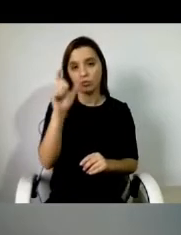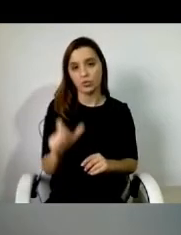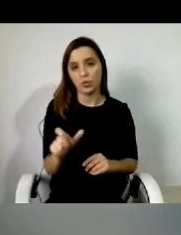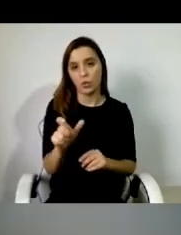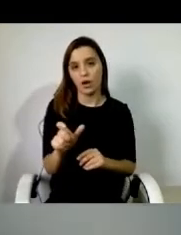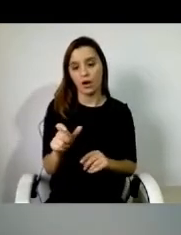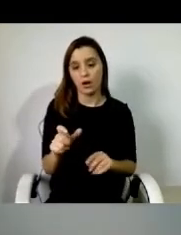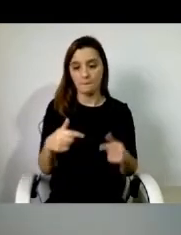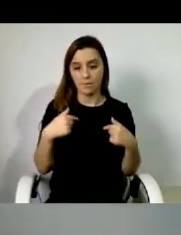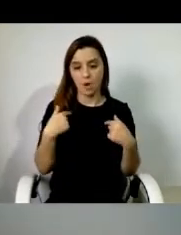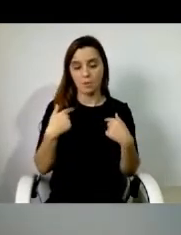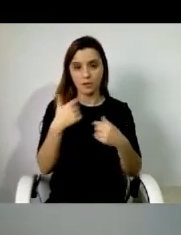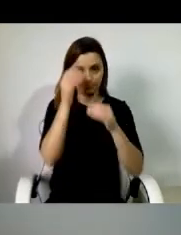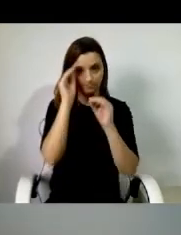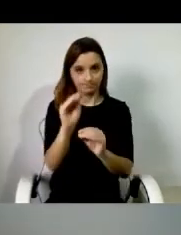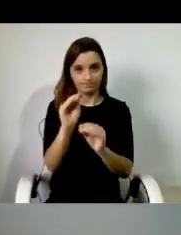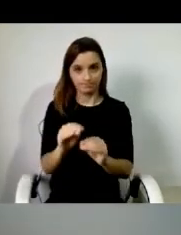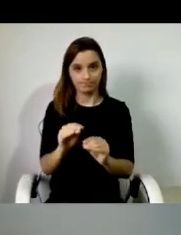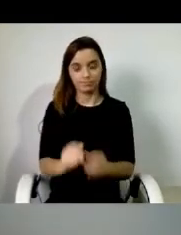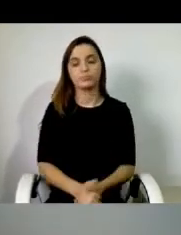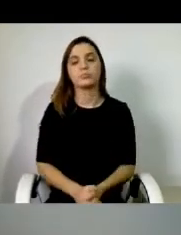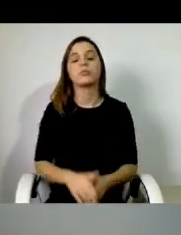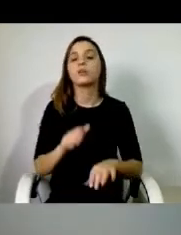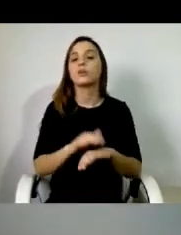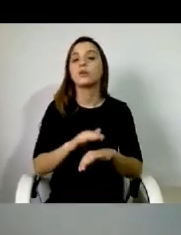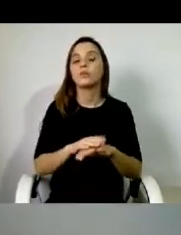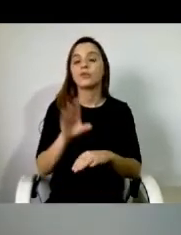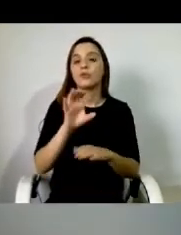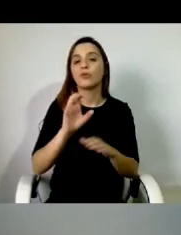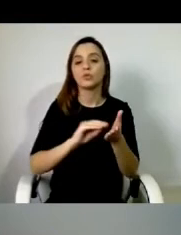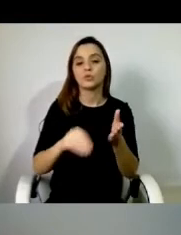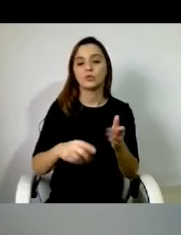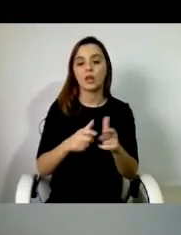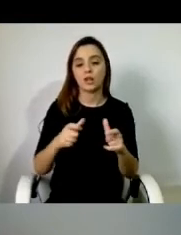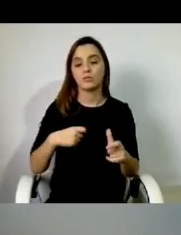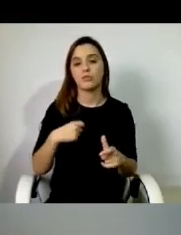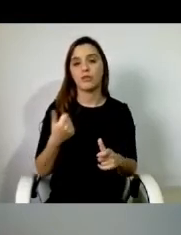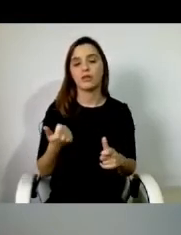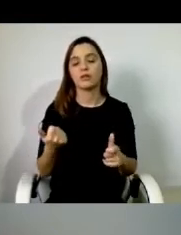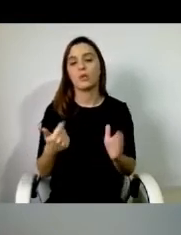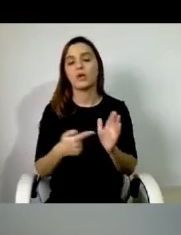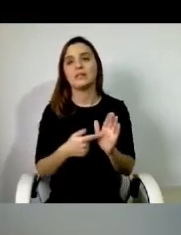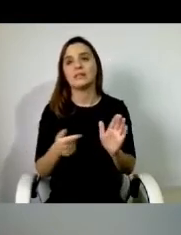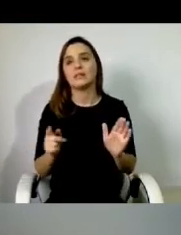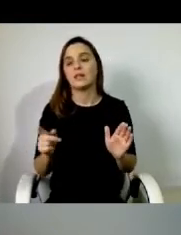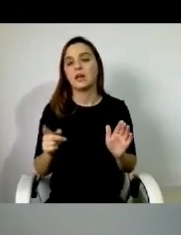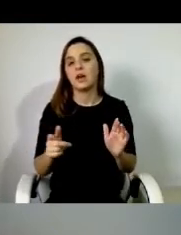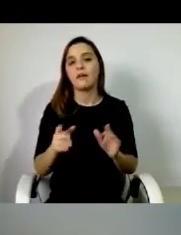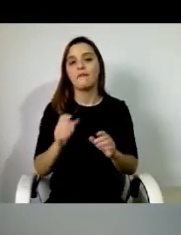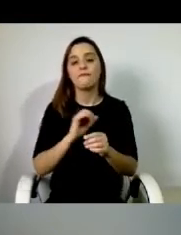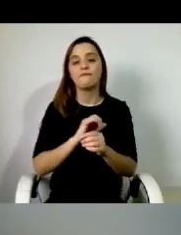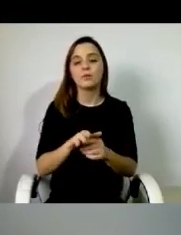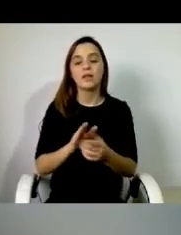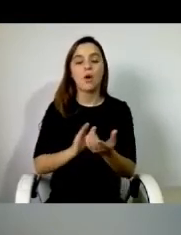E tendo em conta que o regime contratual era através de recibos verdes, não exigia uma formação contínua,